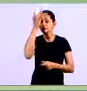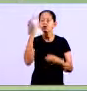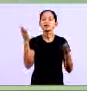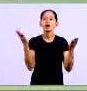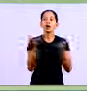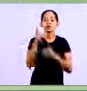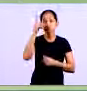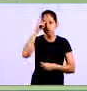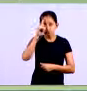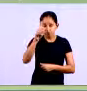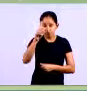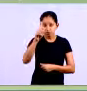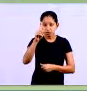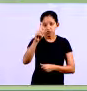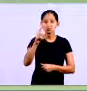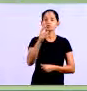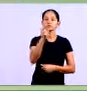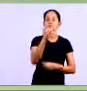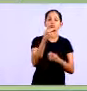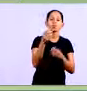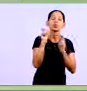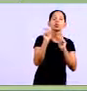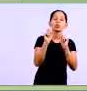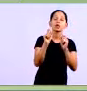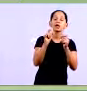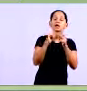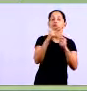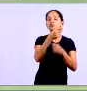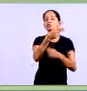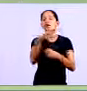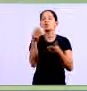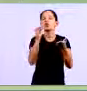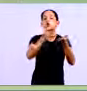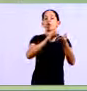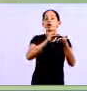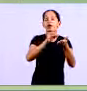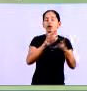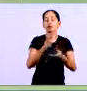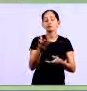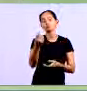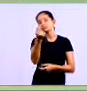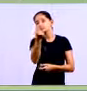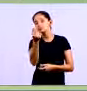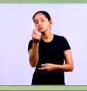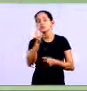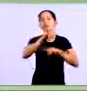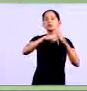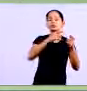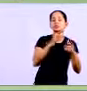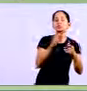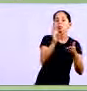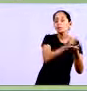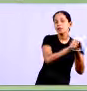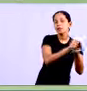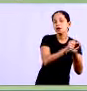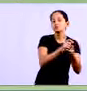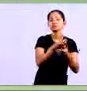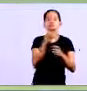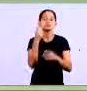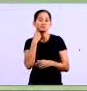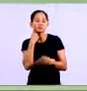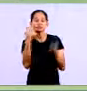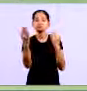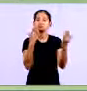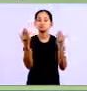o dia que você está fazendo o histórico o depósito do que você faz a entrada e a saída se for um pagamento saída se for um